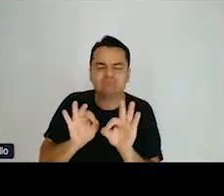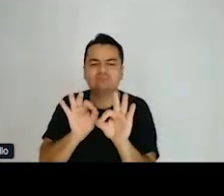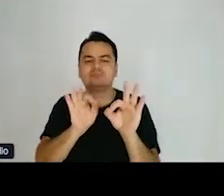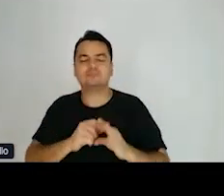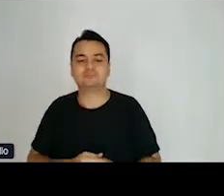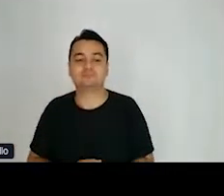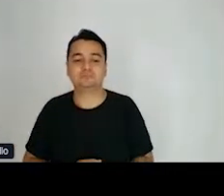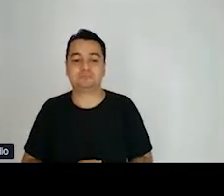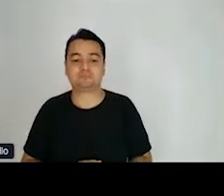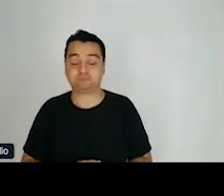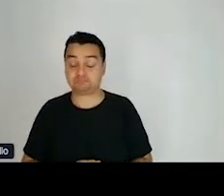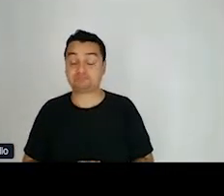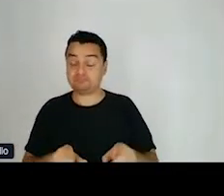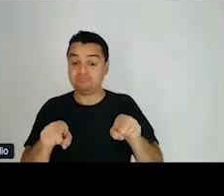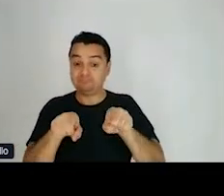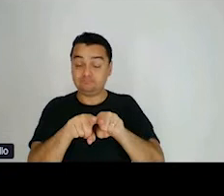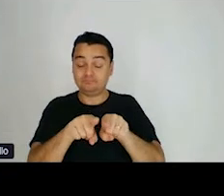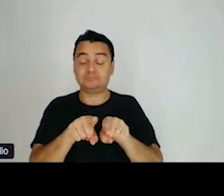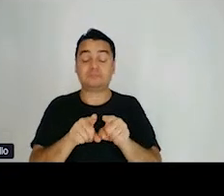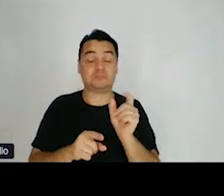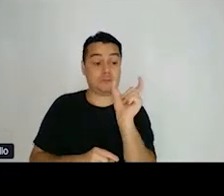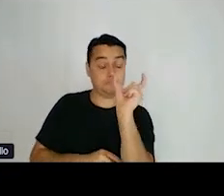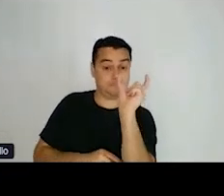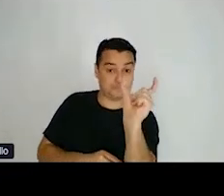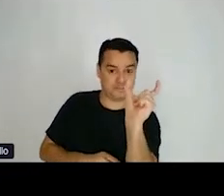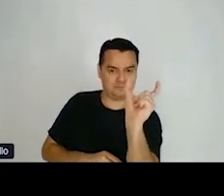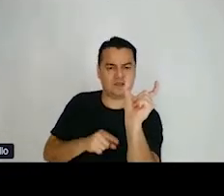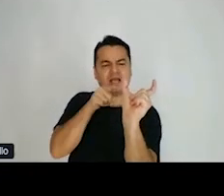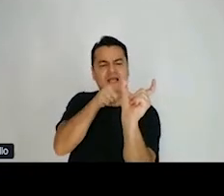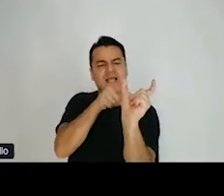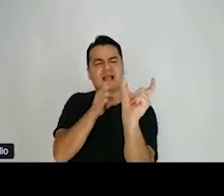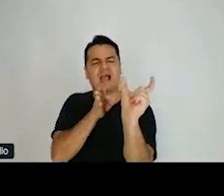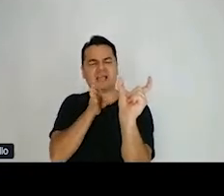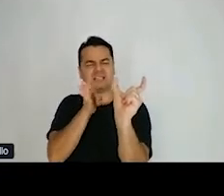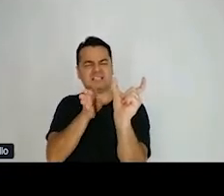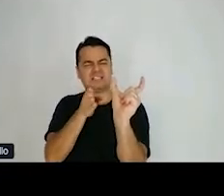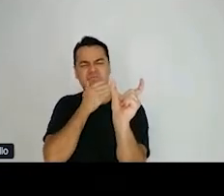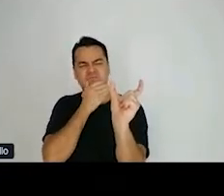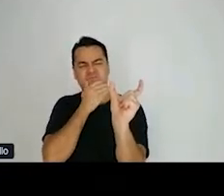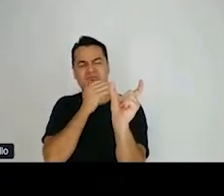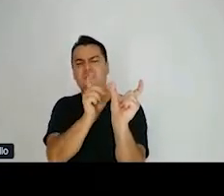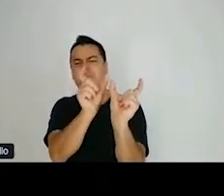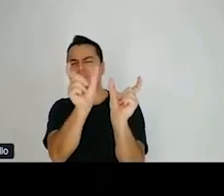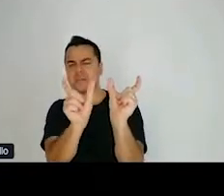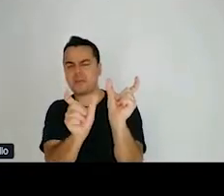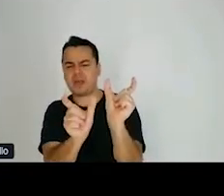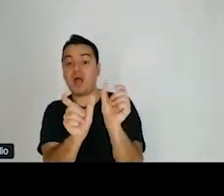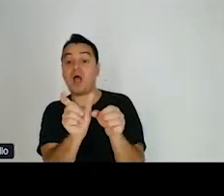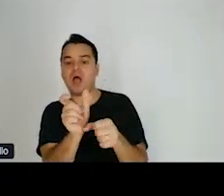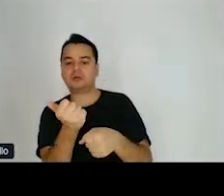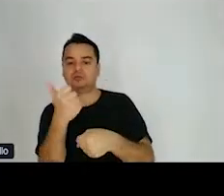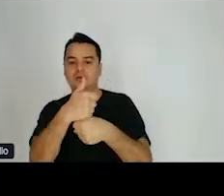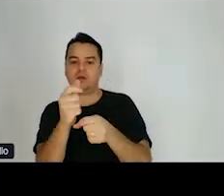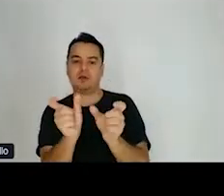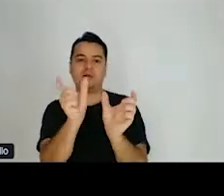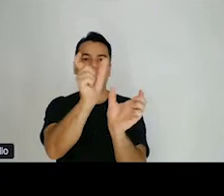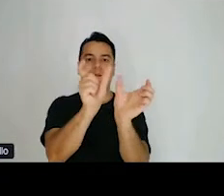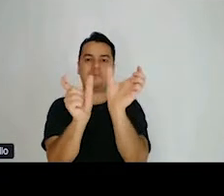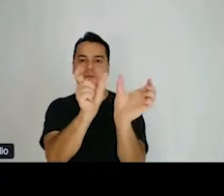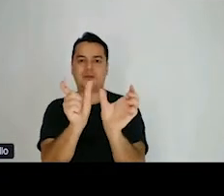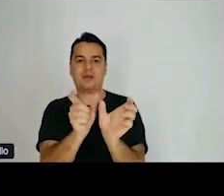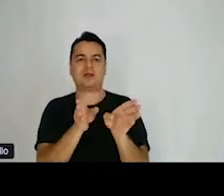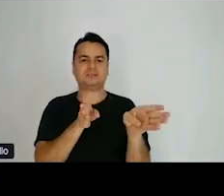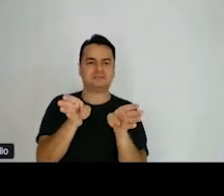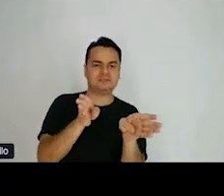quão é acessível aquele texto que está ali. Por exemplo, isso é dividido por